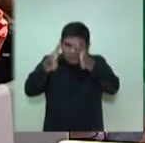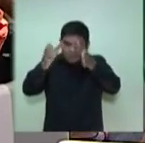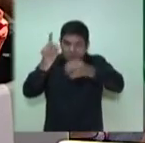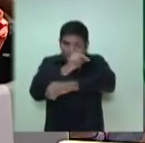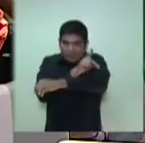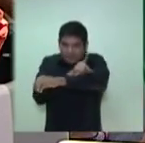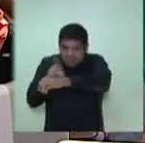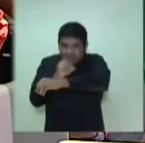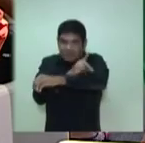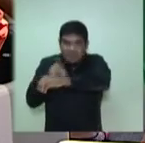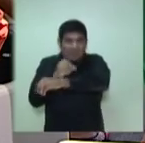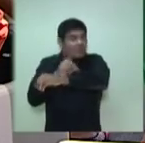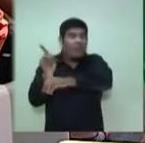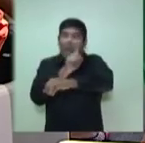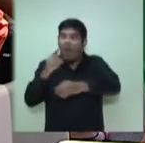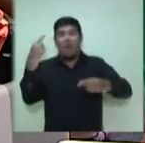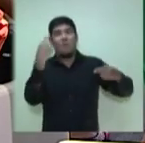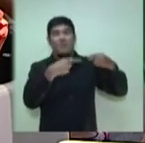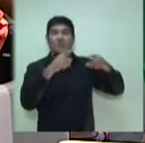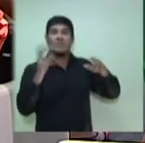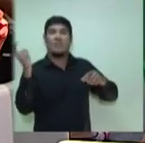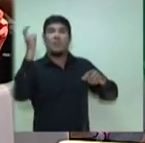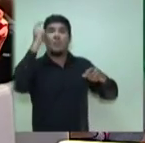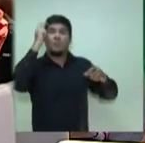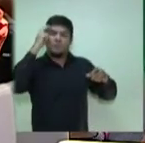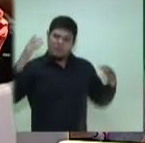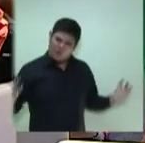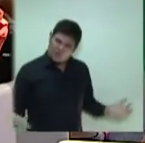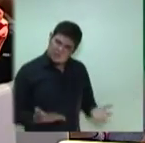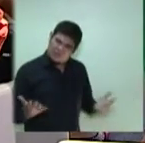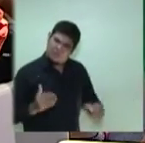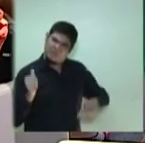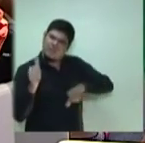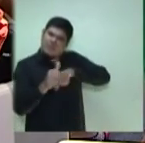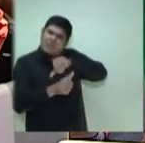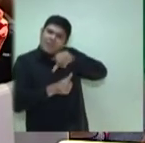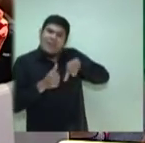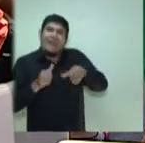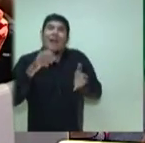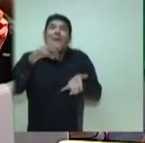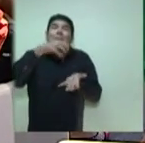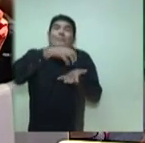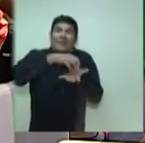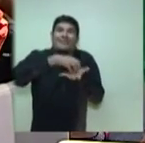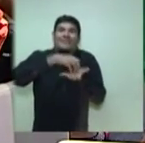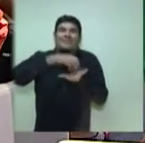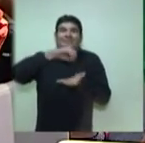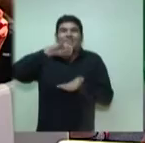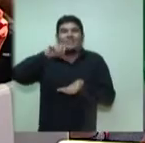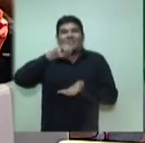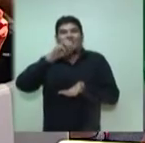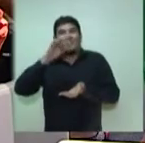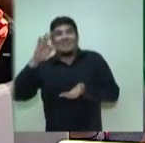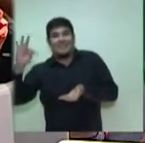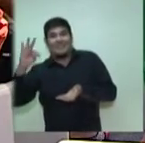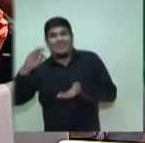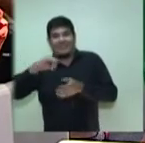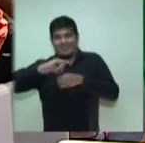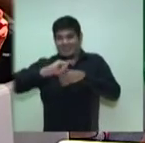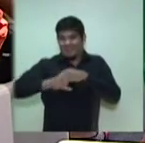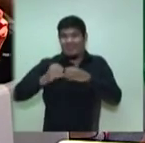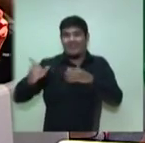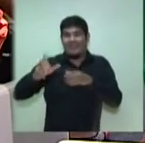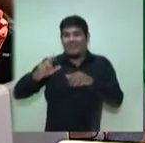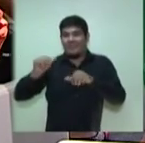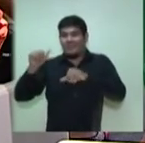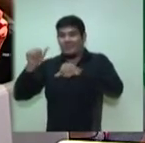Nós precisamos ter uma política cultural que incentiva a transformar a Praça do Jorge Teixeira no Largo do São Sebastião da Zona Leste, a